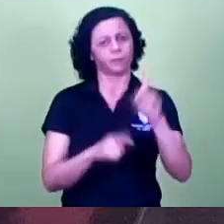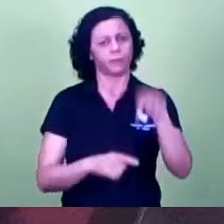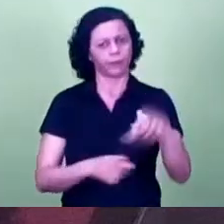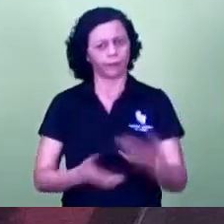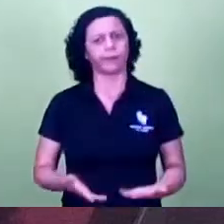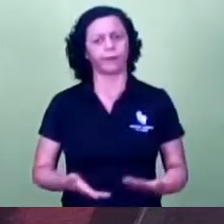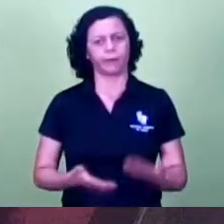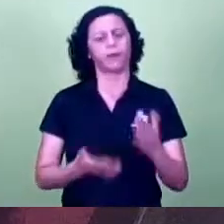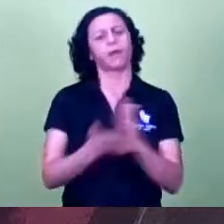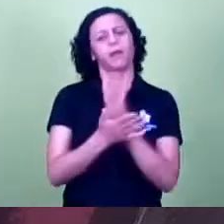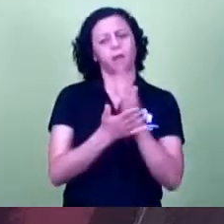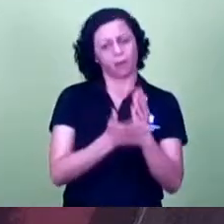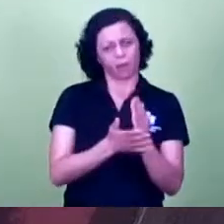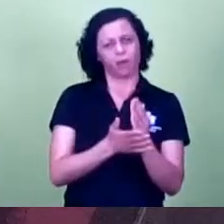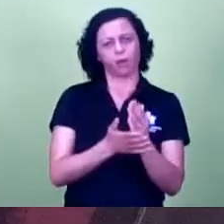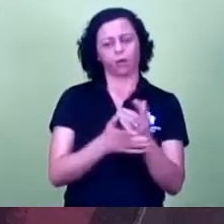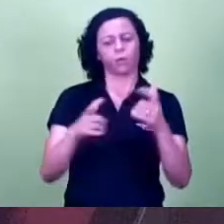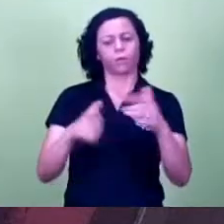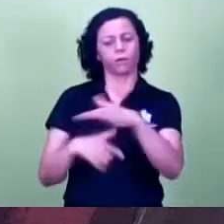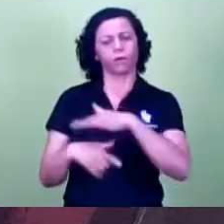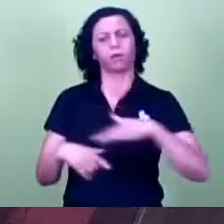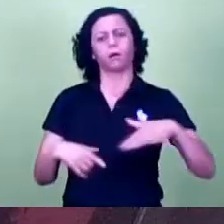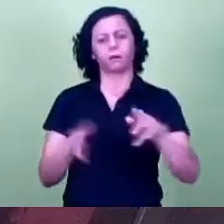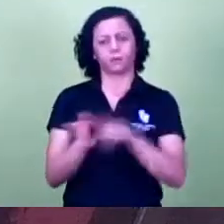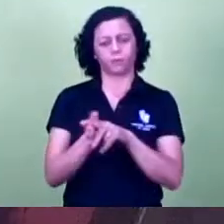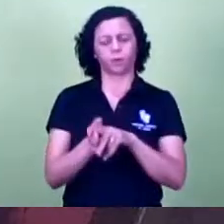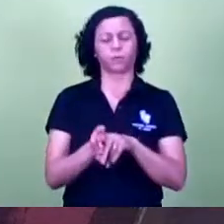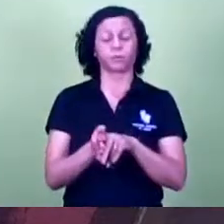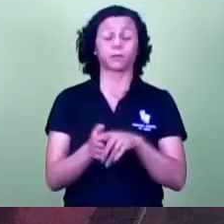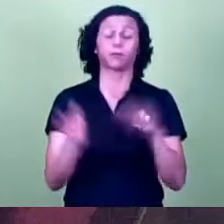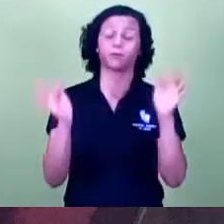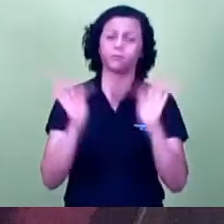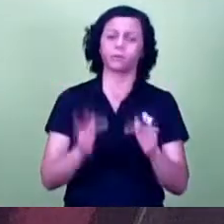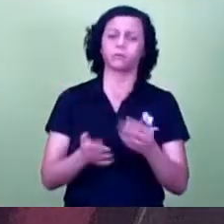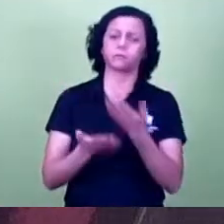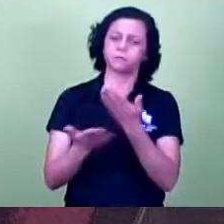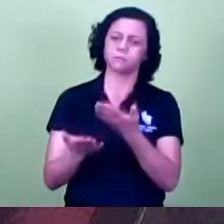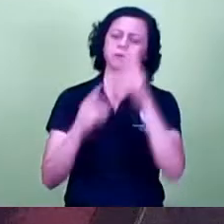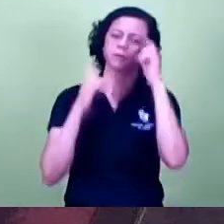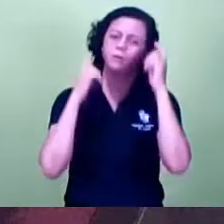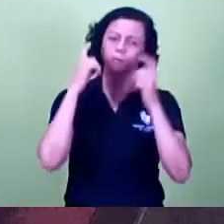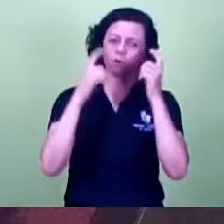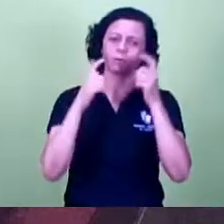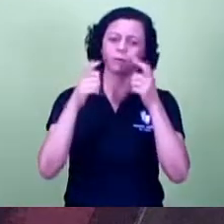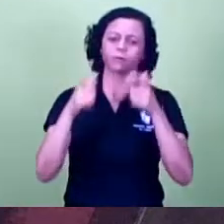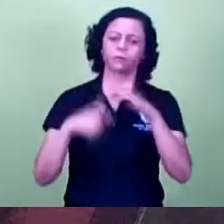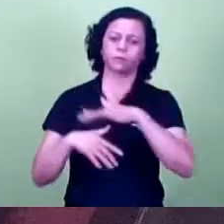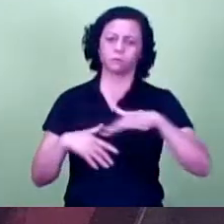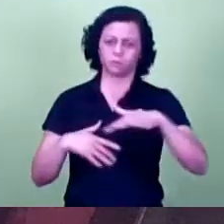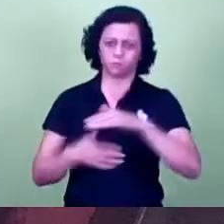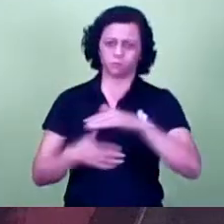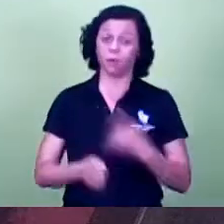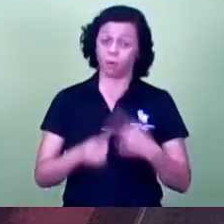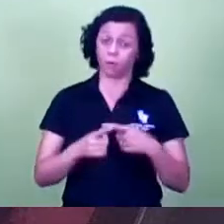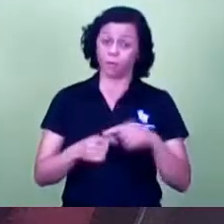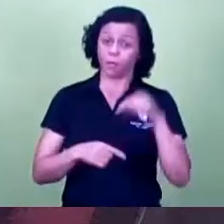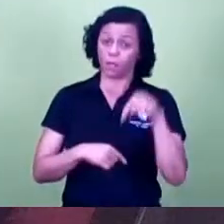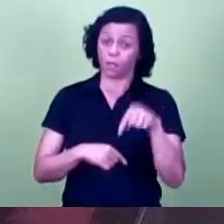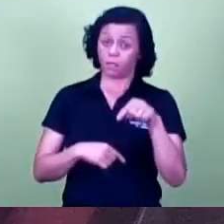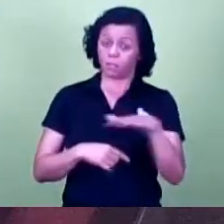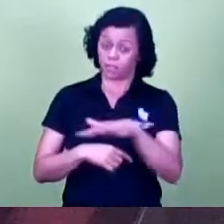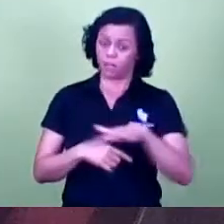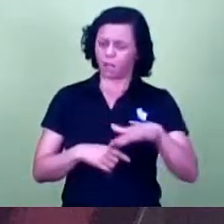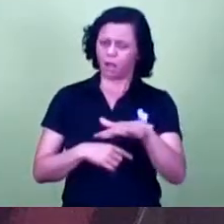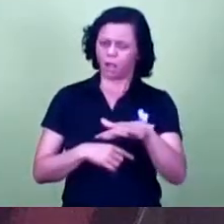vezes, alguma área de equipamento urbano. Fico feliz da preocupação, vossa excelência, porque, inclusive, ali, naquela área,